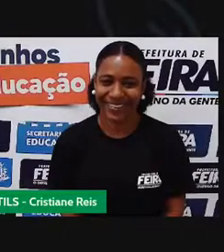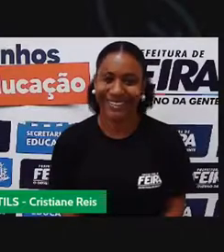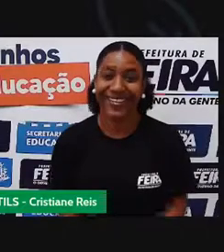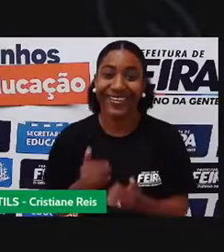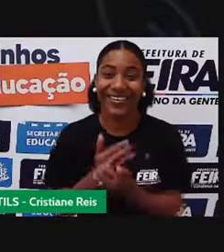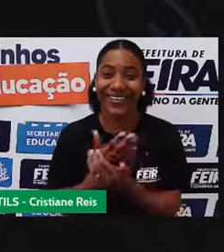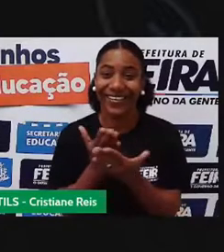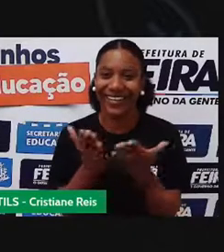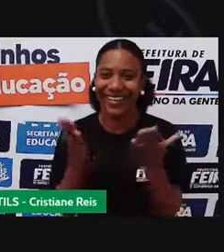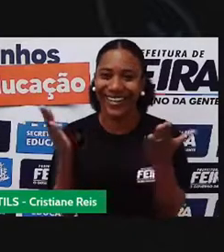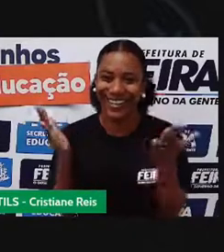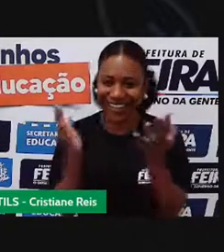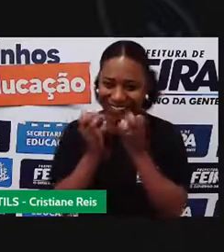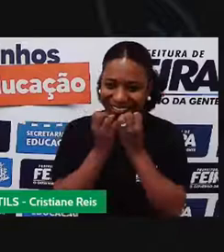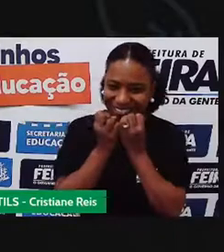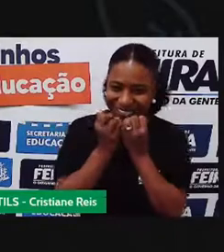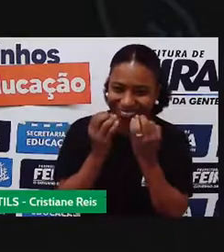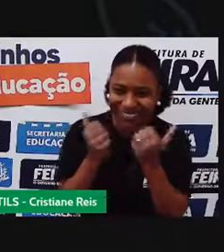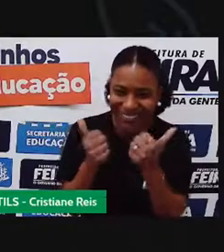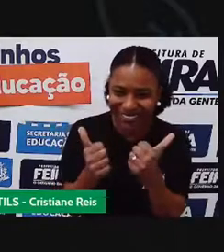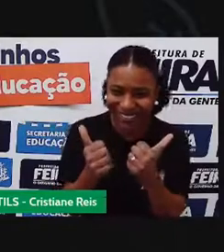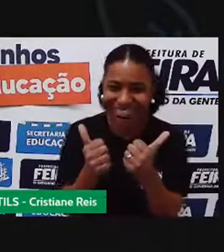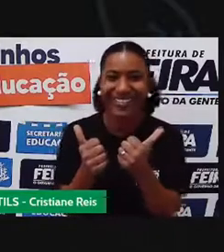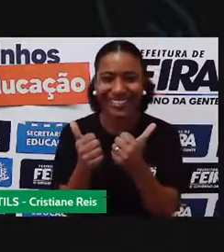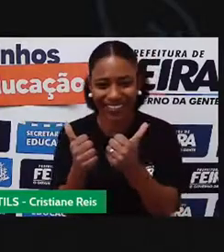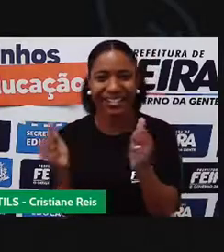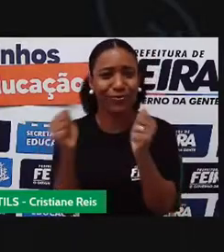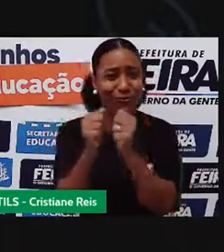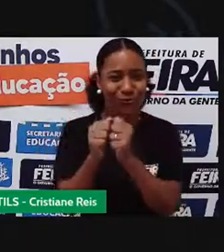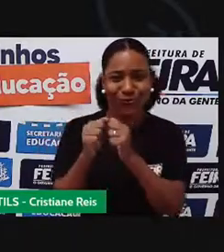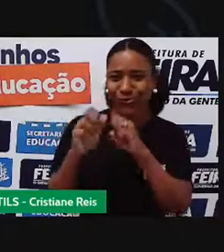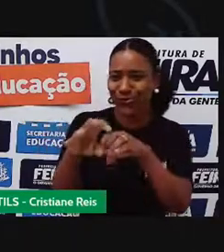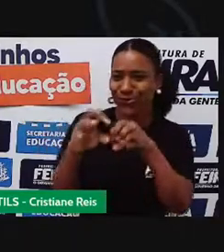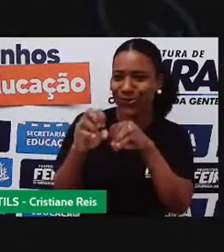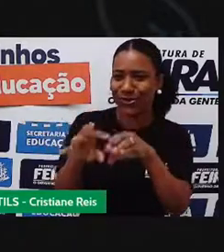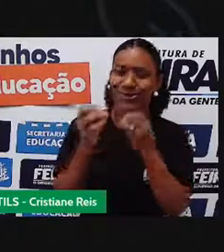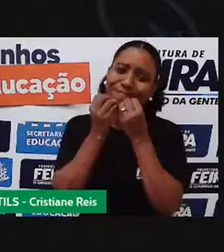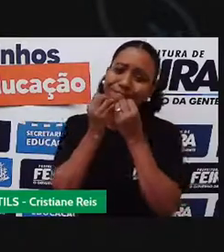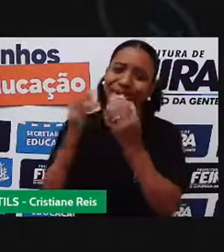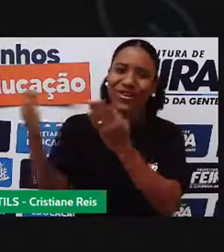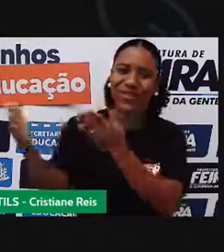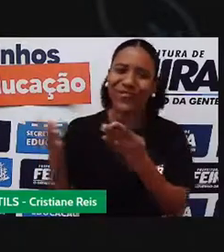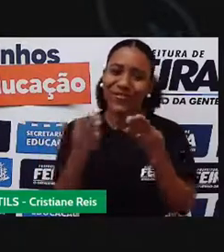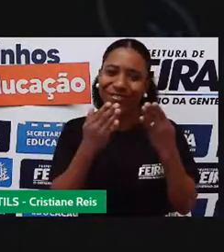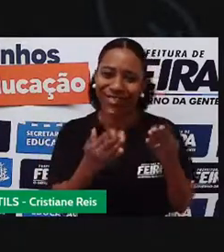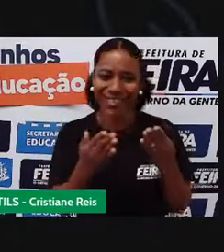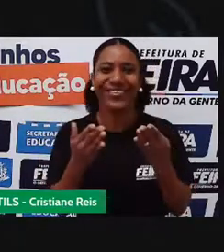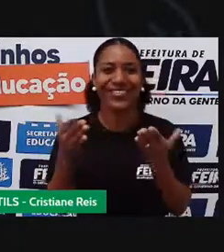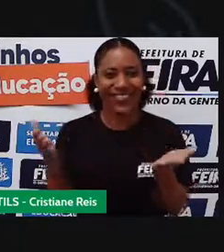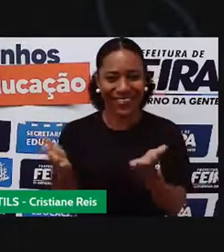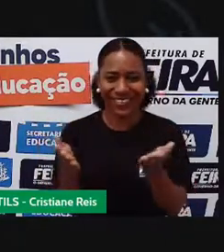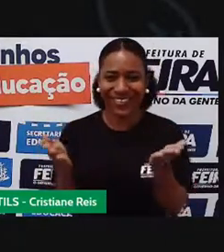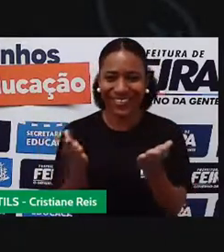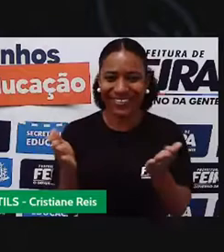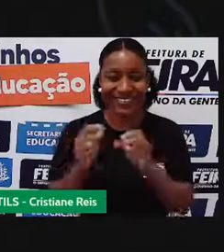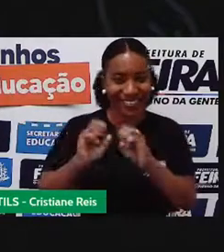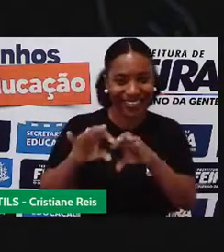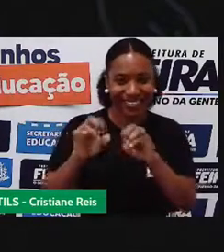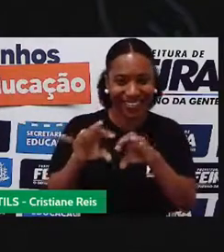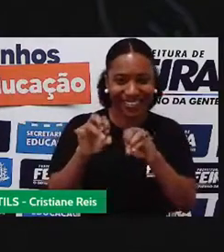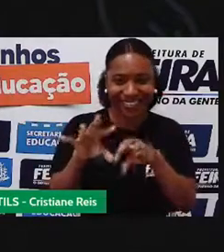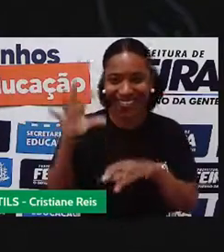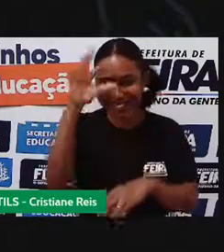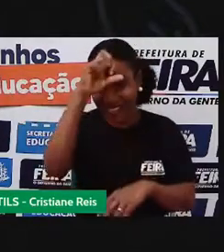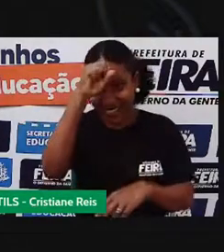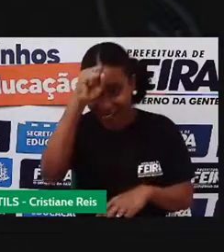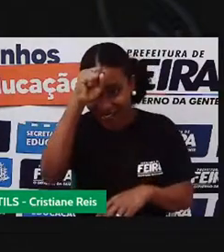Olá, meus amores, que bom estar aqui com vocês mais uma vez, bem-vindos à nossa aula. Bom, como vocês